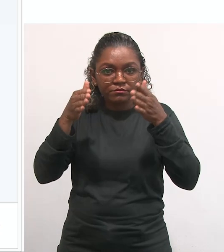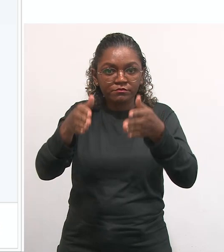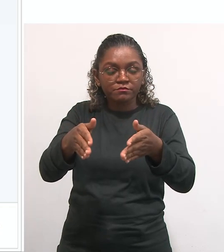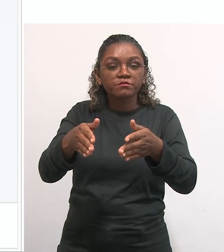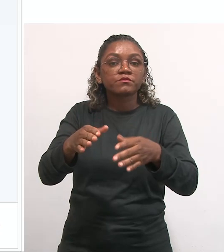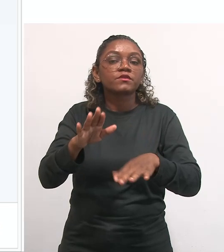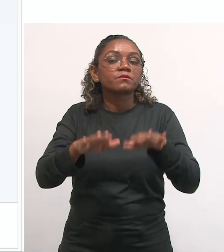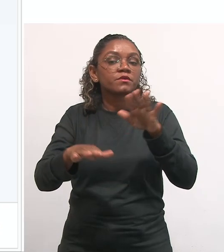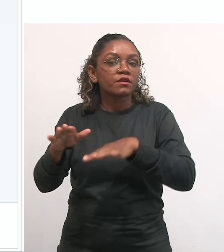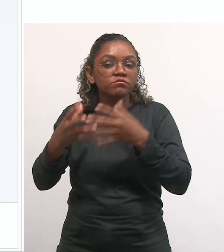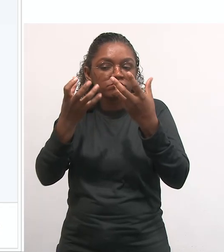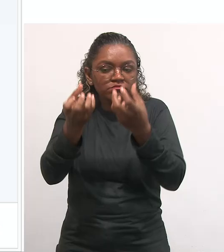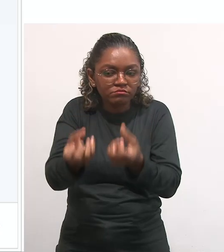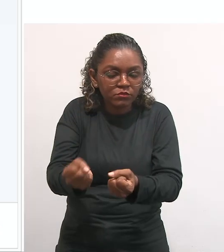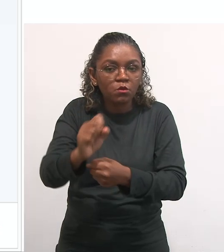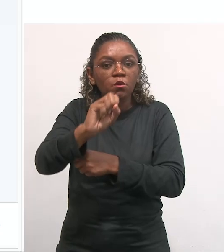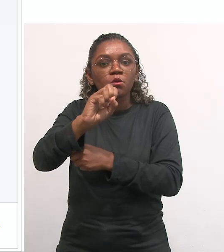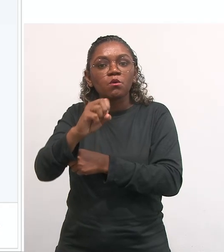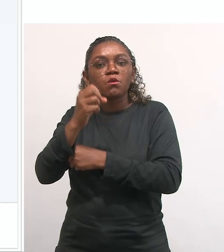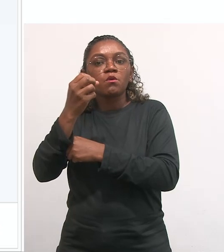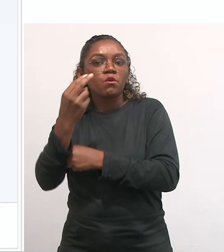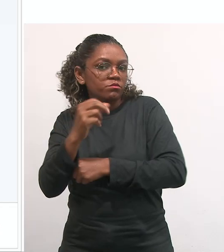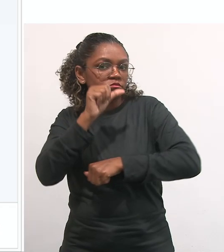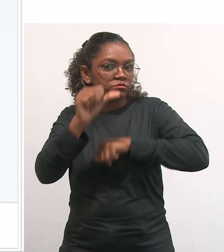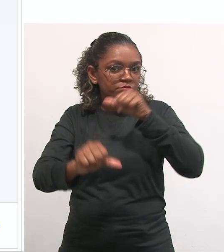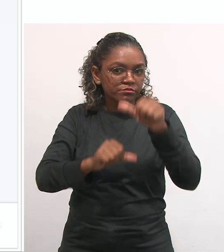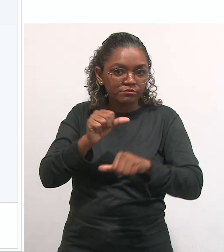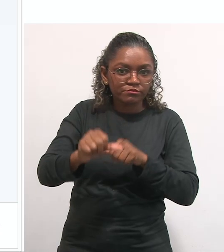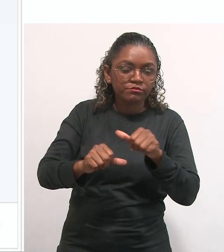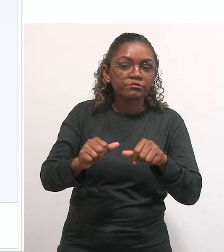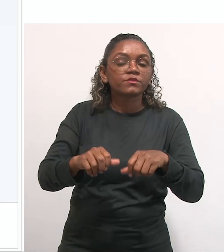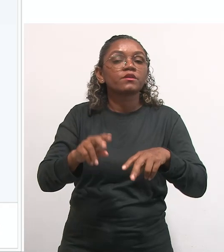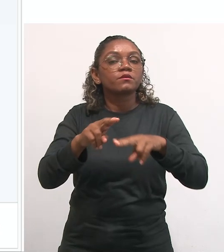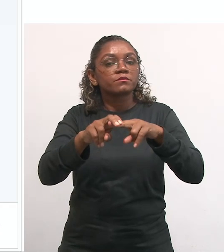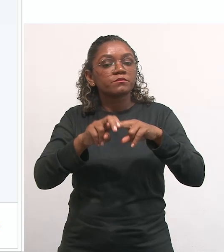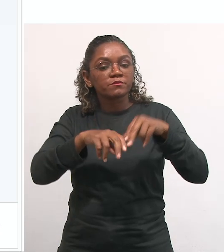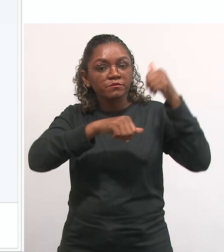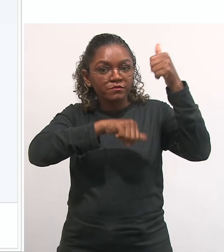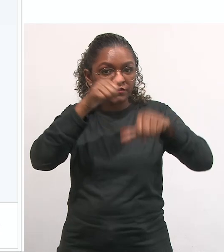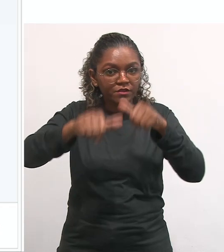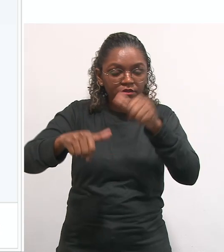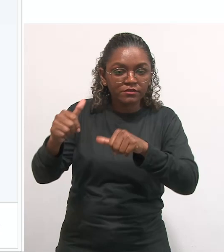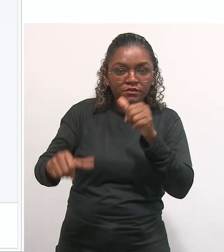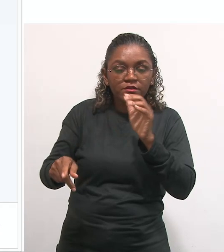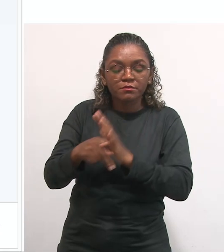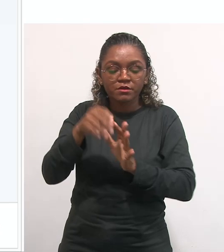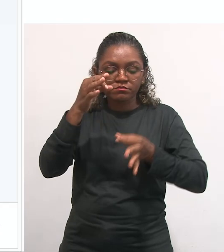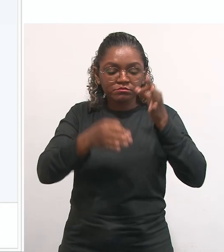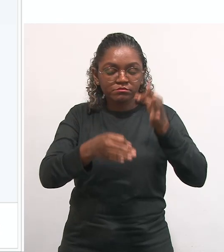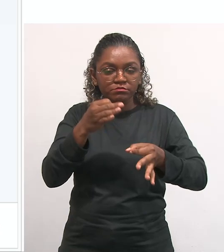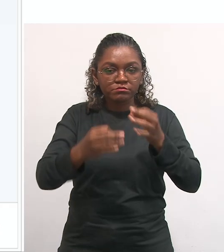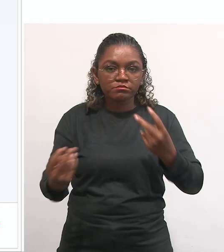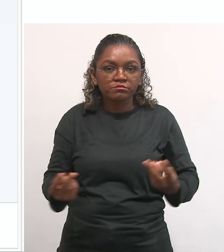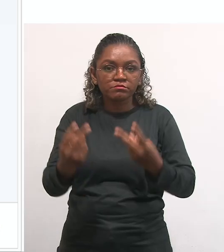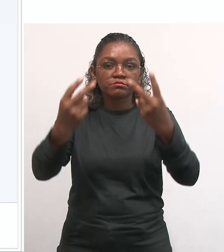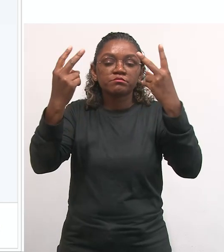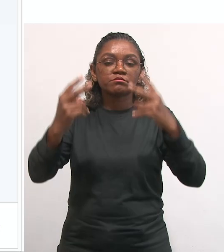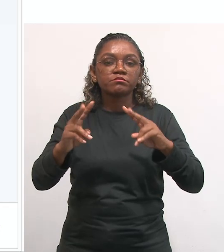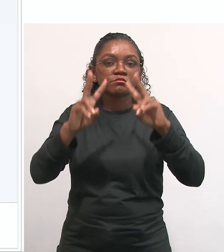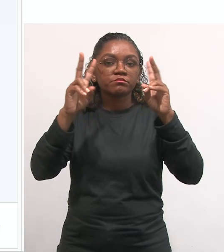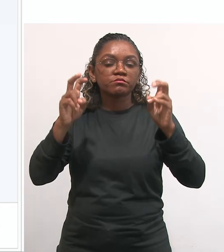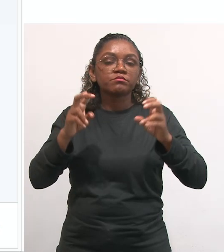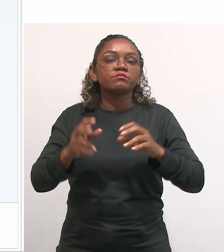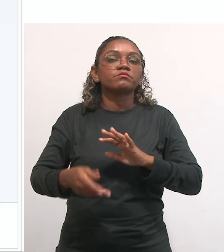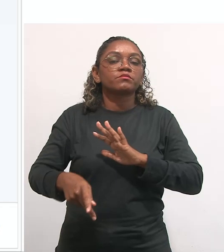para aceitá-lo ou para transformá-lo. A avaliação é um julgamento de valor sobre